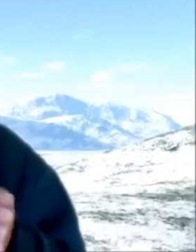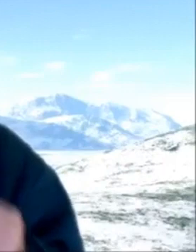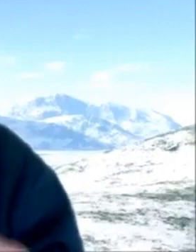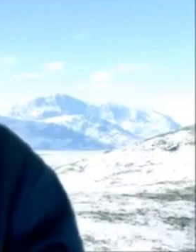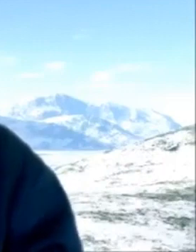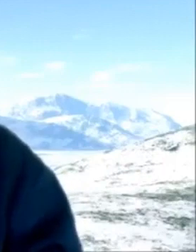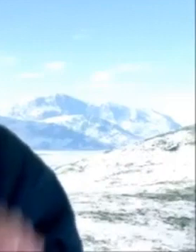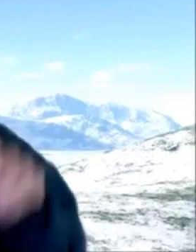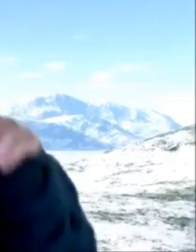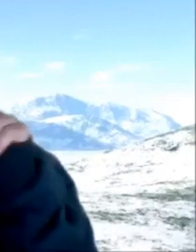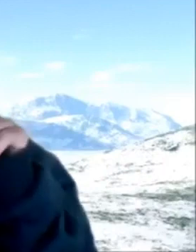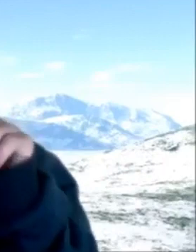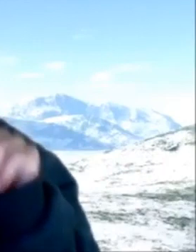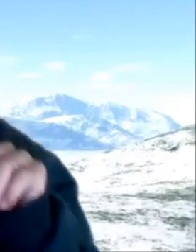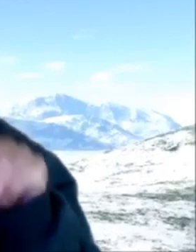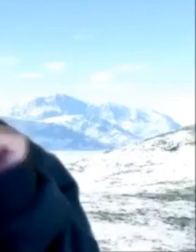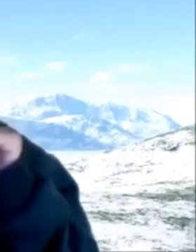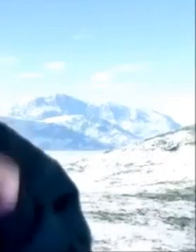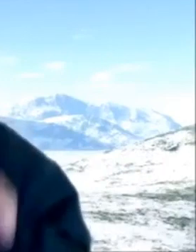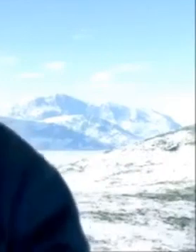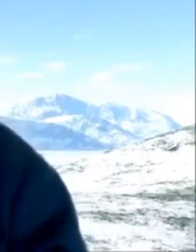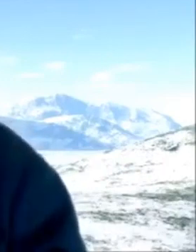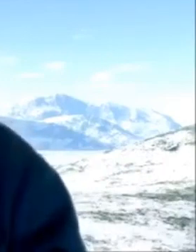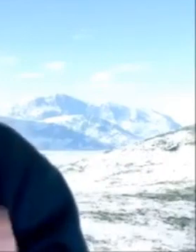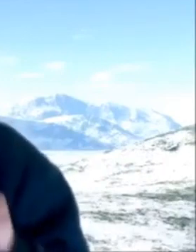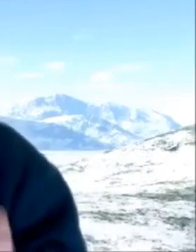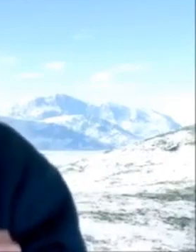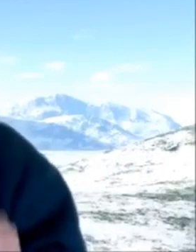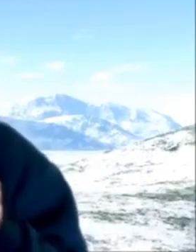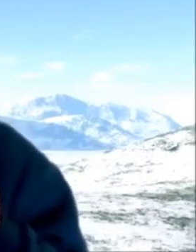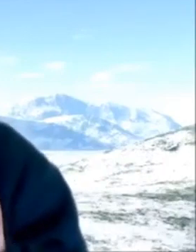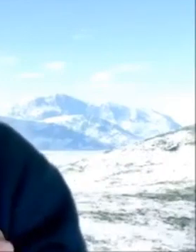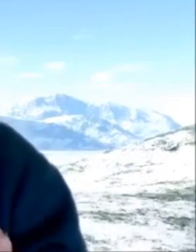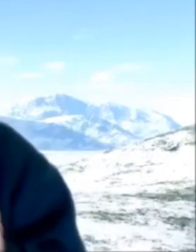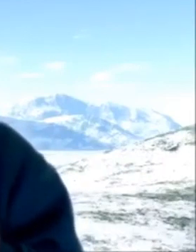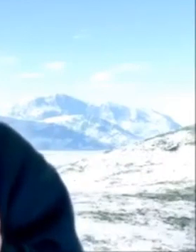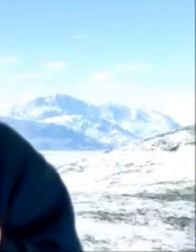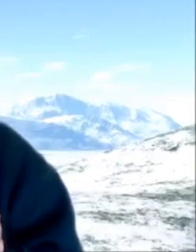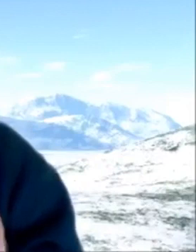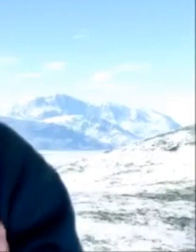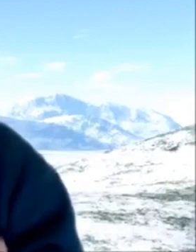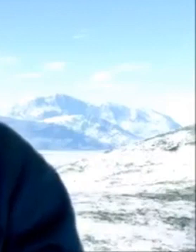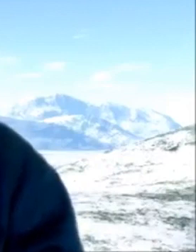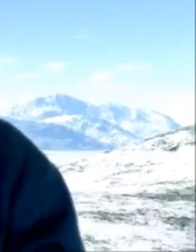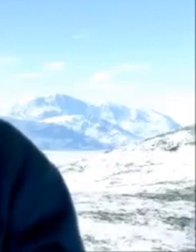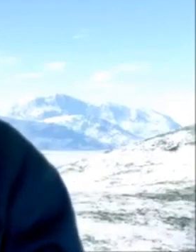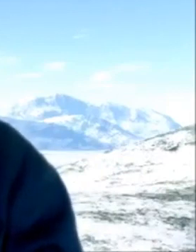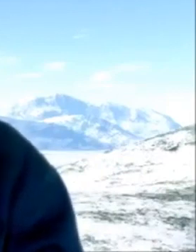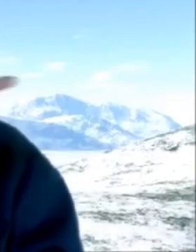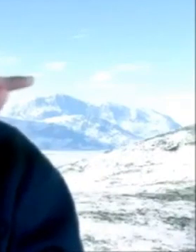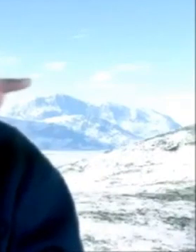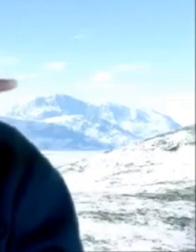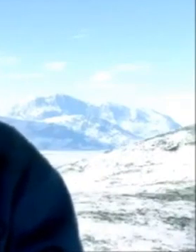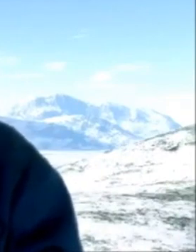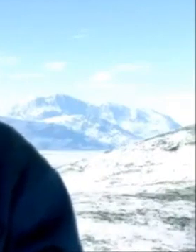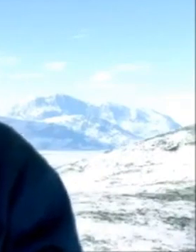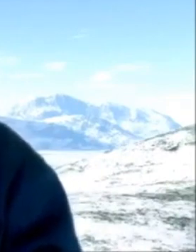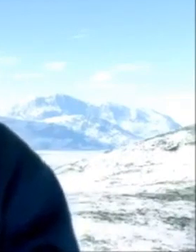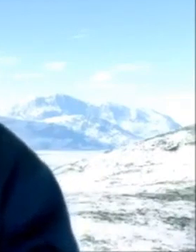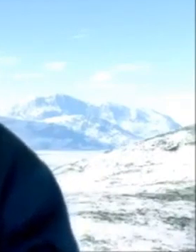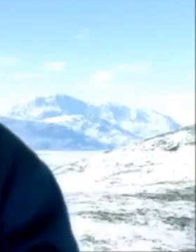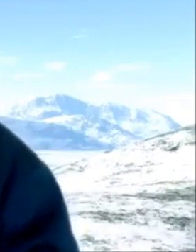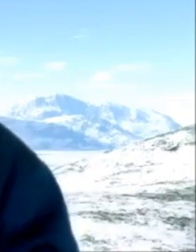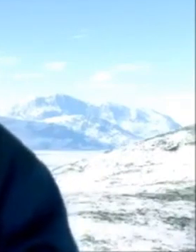você substitui com as suas informações outro detalhe importante você não coloca os